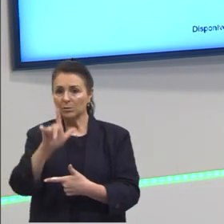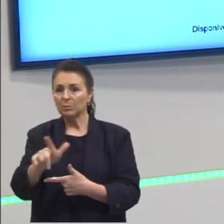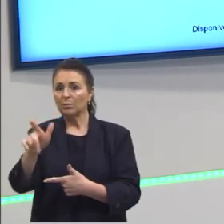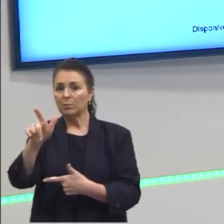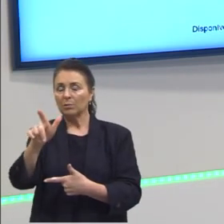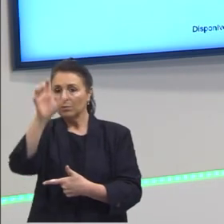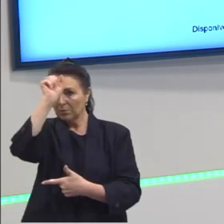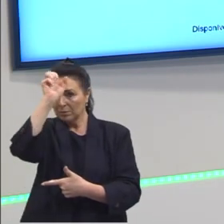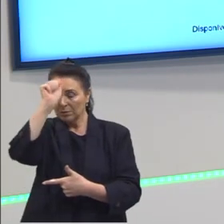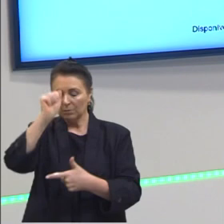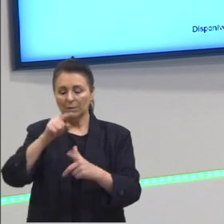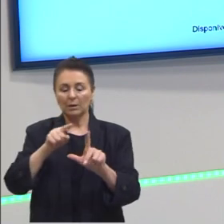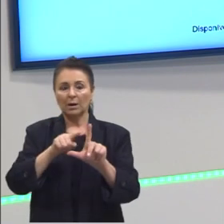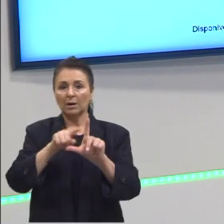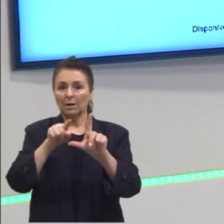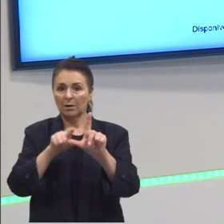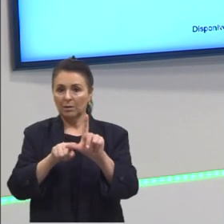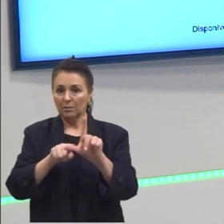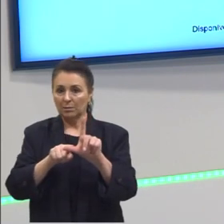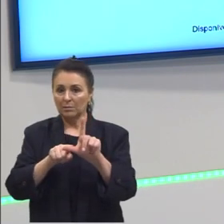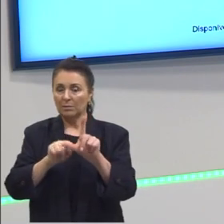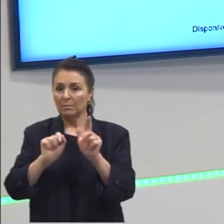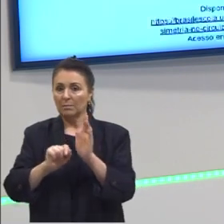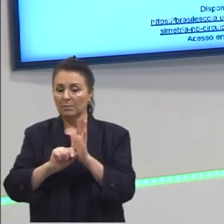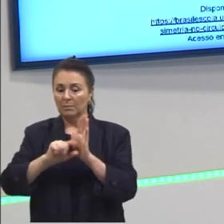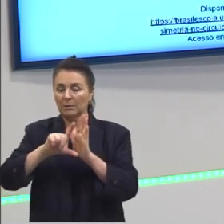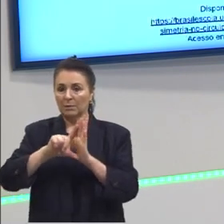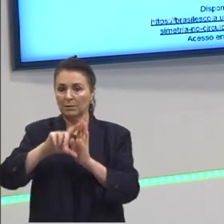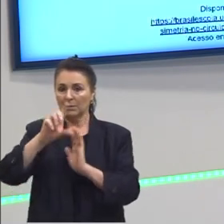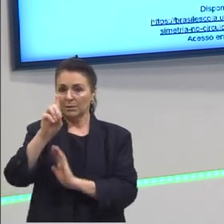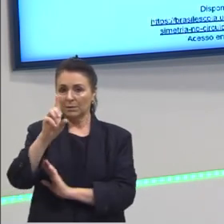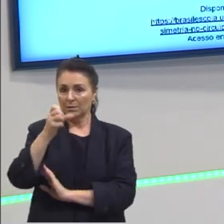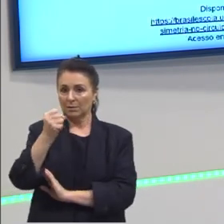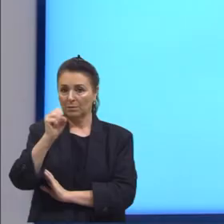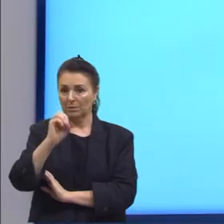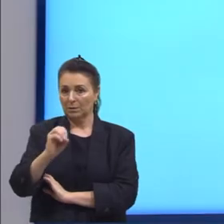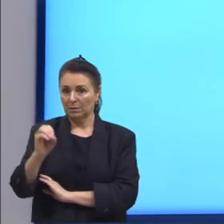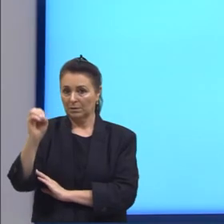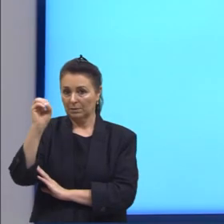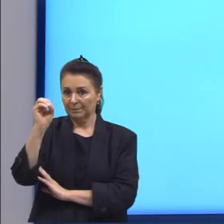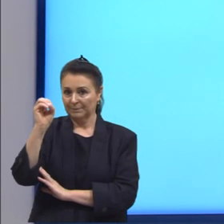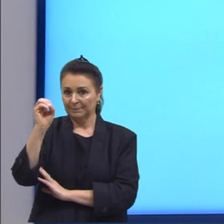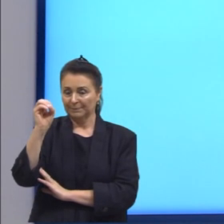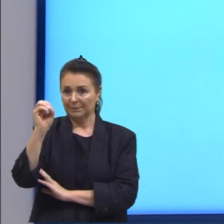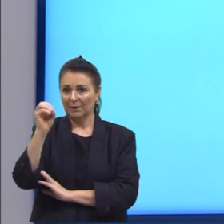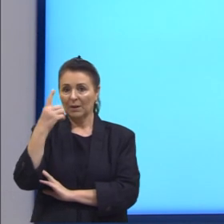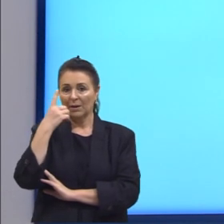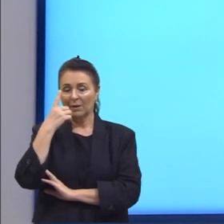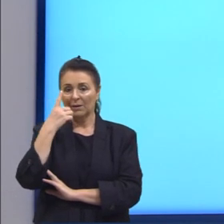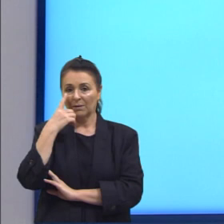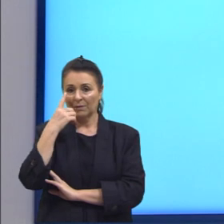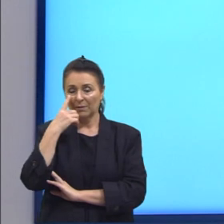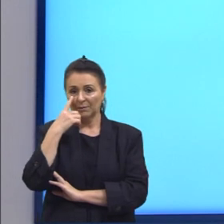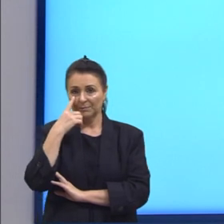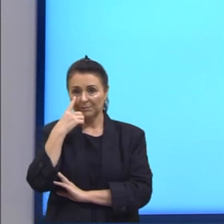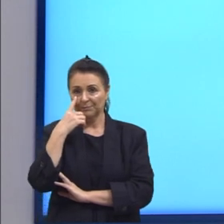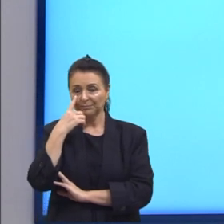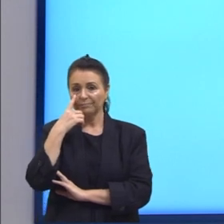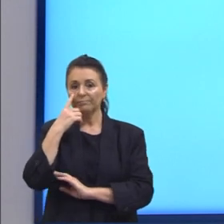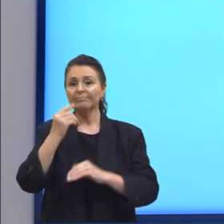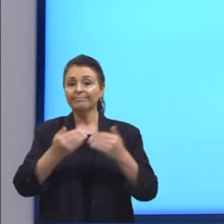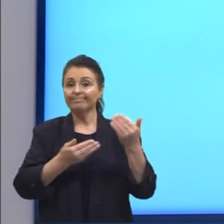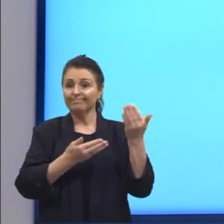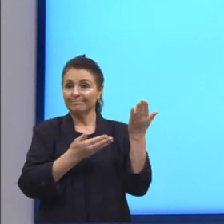ângulos maiores do que 180 graus. Aqui, eu vou mostrar para vocês como que nós construímos, então, o